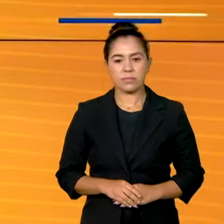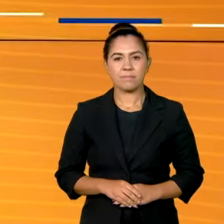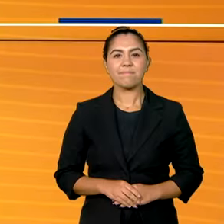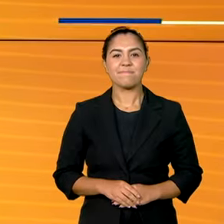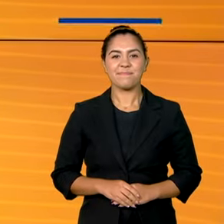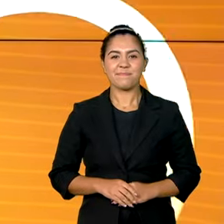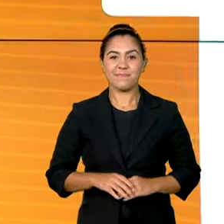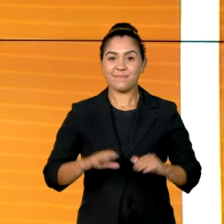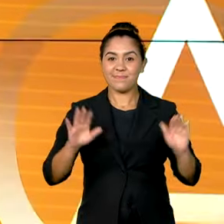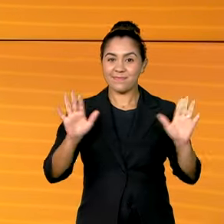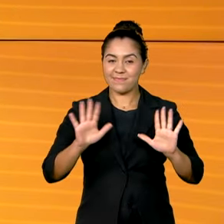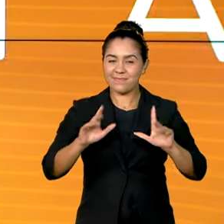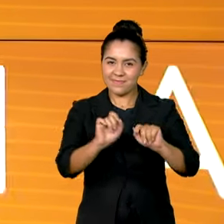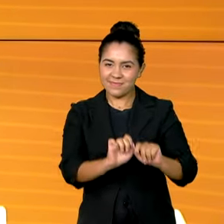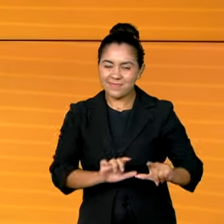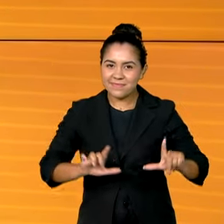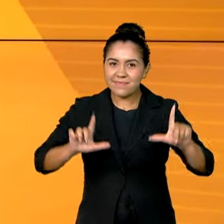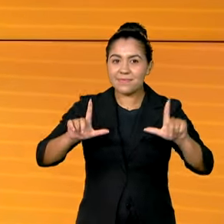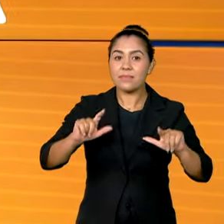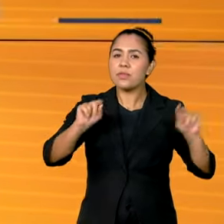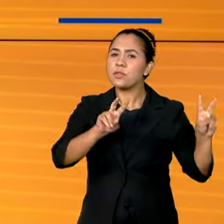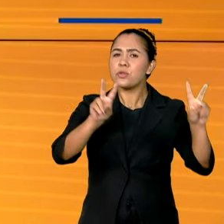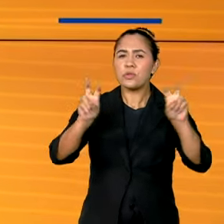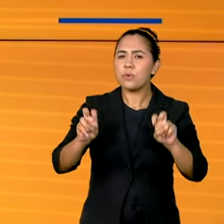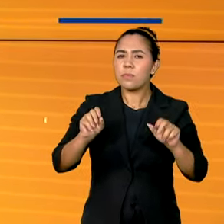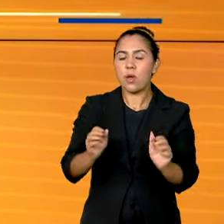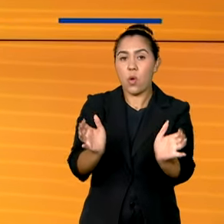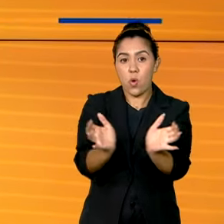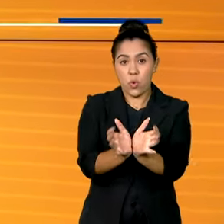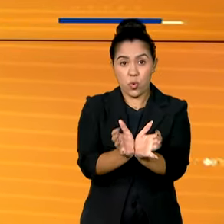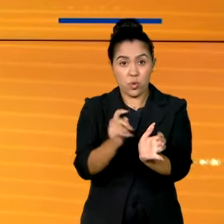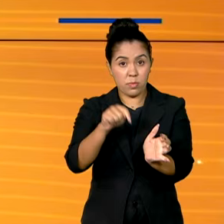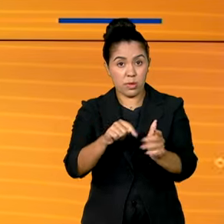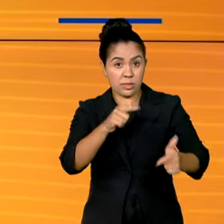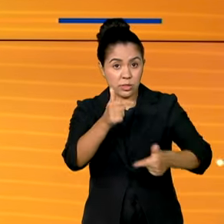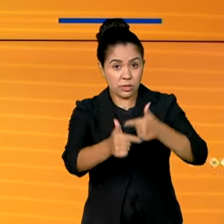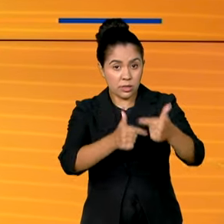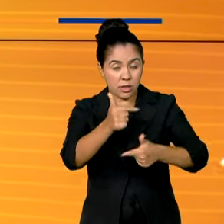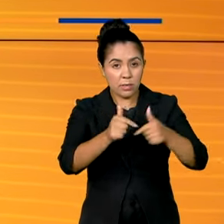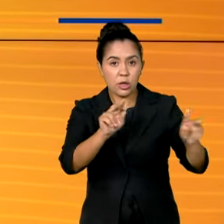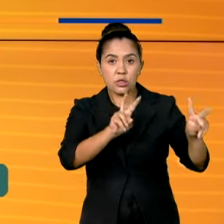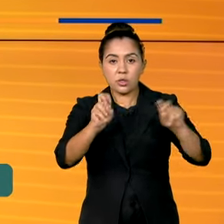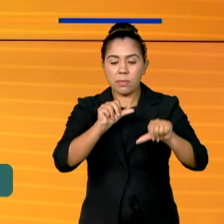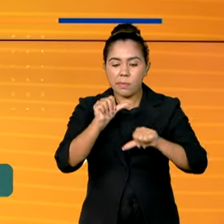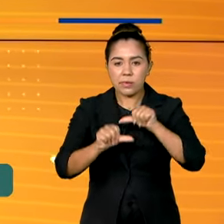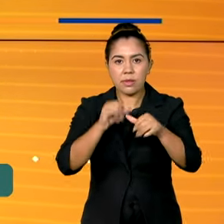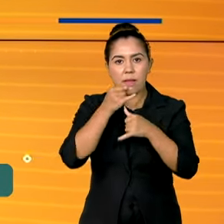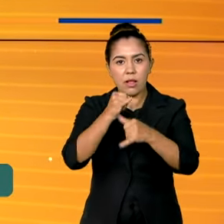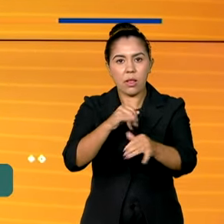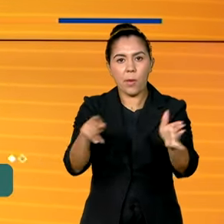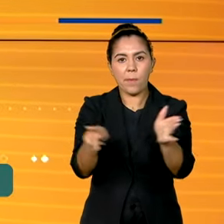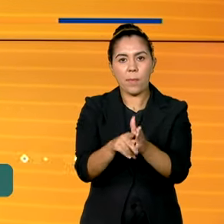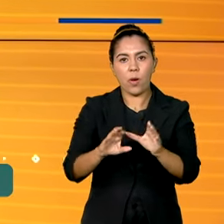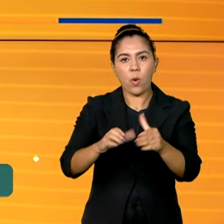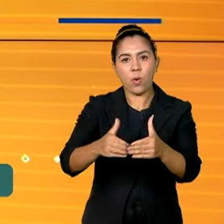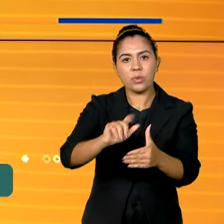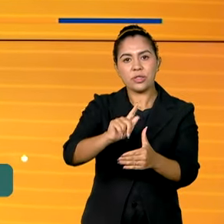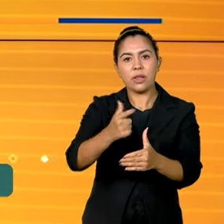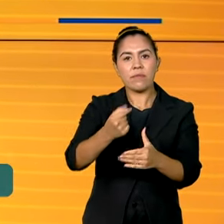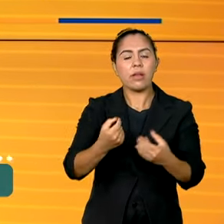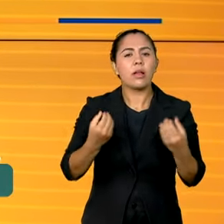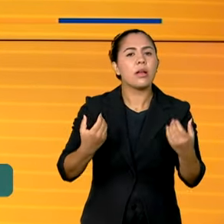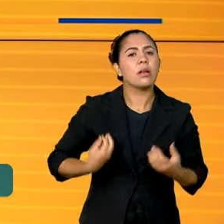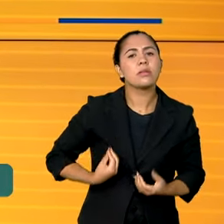O Brasil em dia está de volta e o grupo de trabalho de transições energéticas do G20 está reunido em Foz do Iguaçu